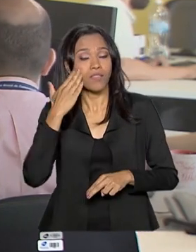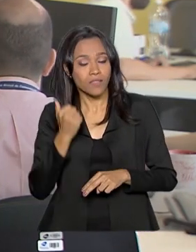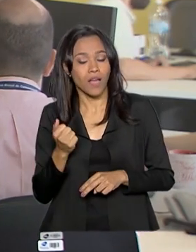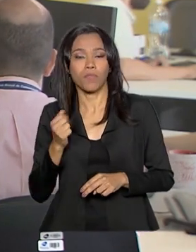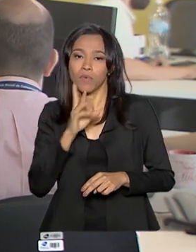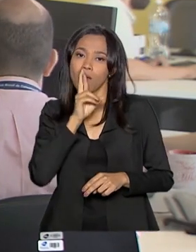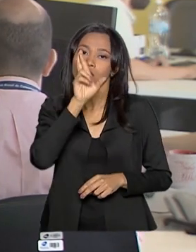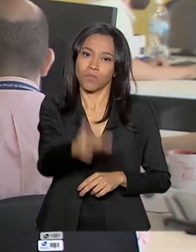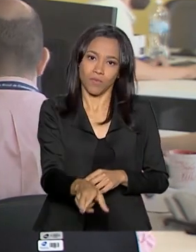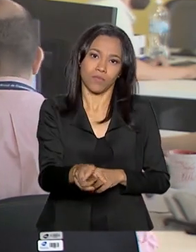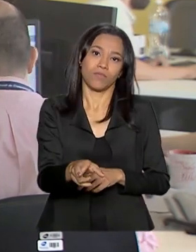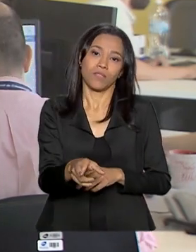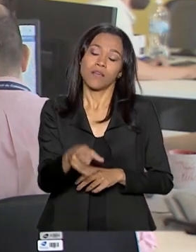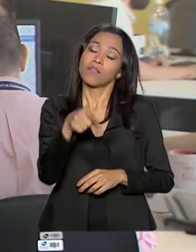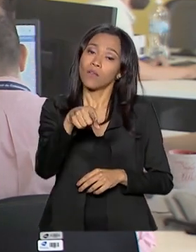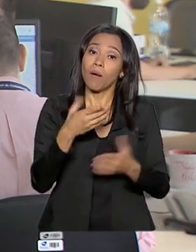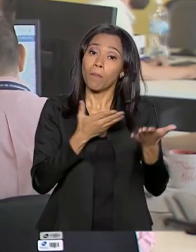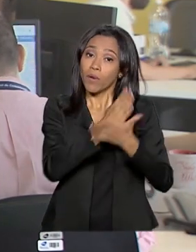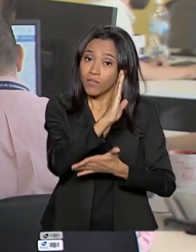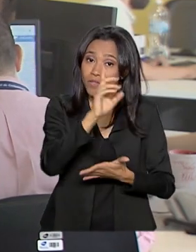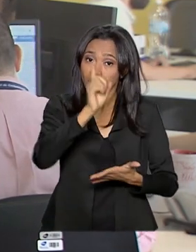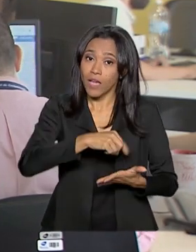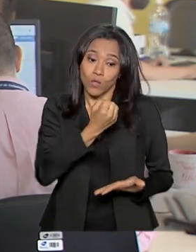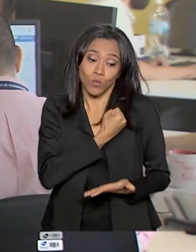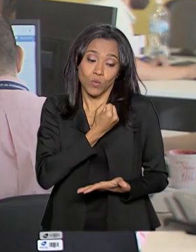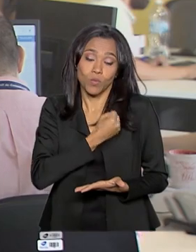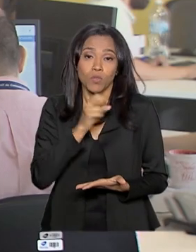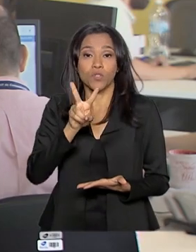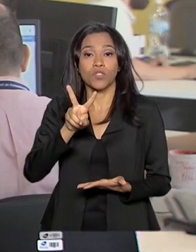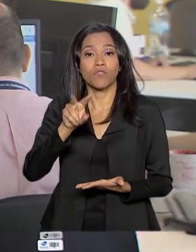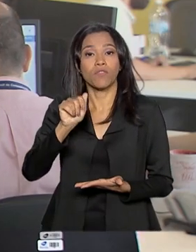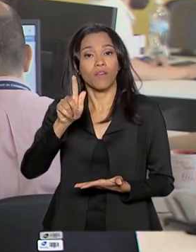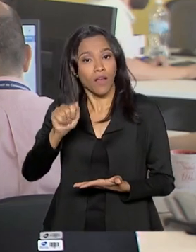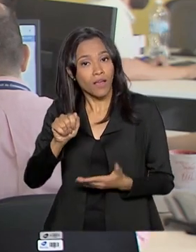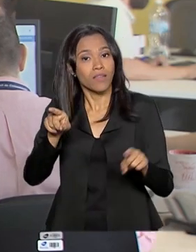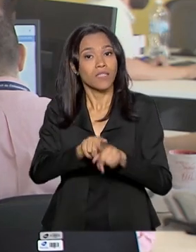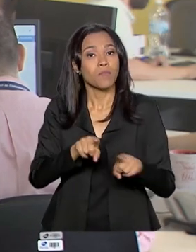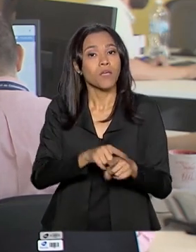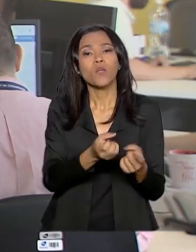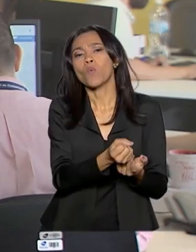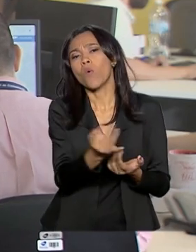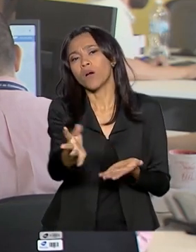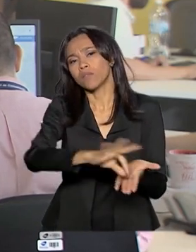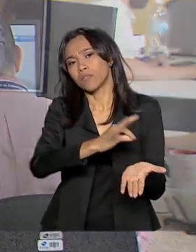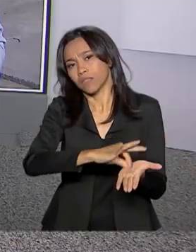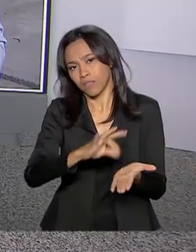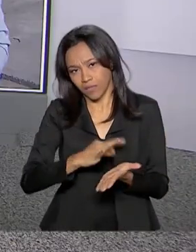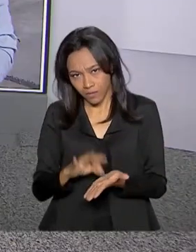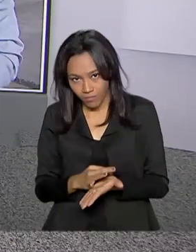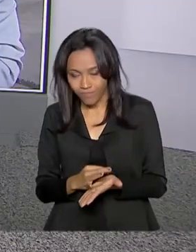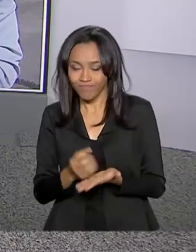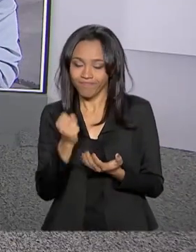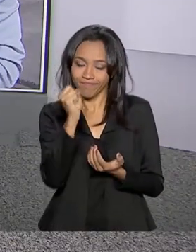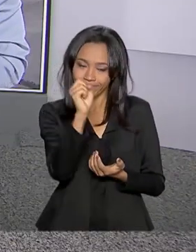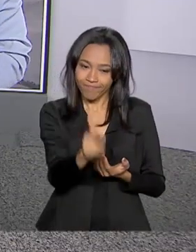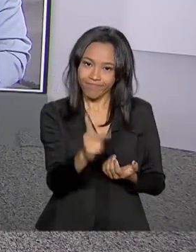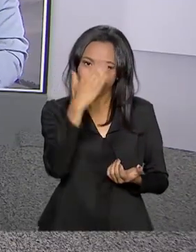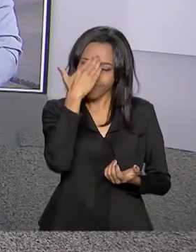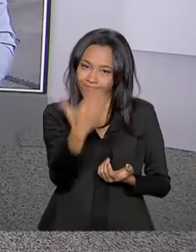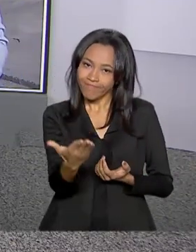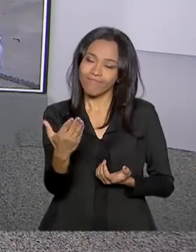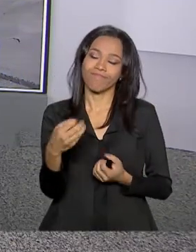final. A aprovação é baseada no número de vagas e total de inscritos, Carla. Tá certo. Muito obrigada, Alessandra, pelas suas